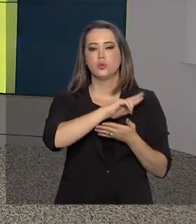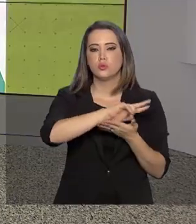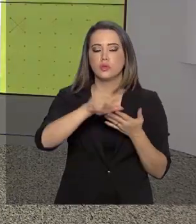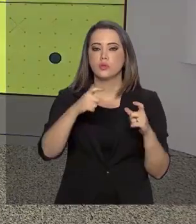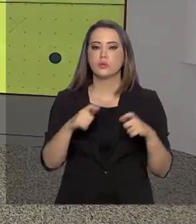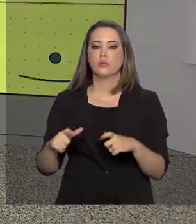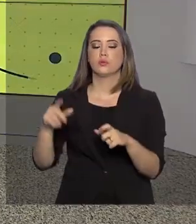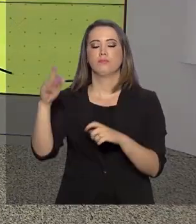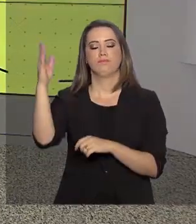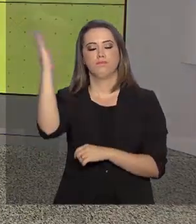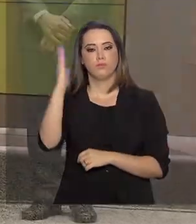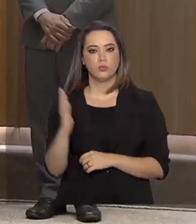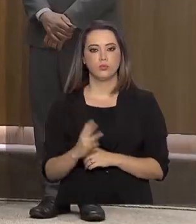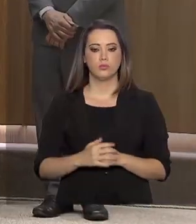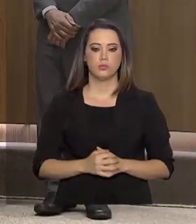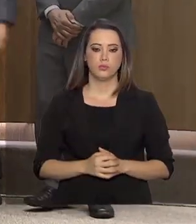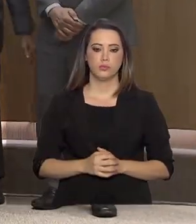do país.